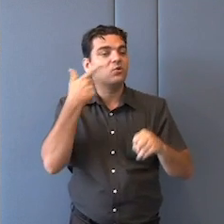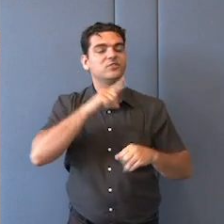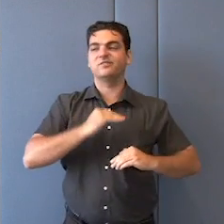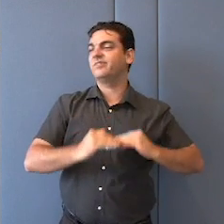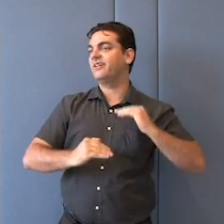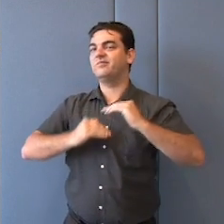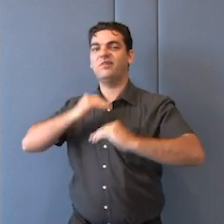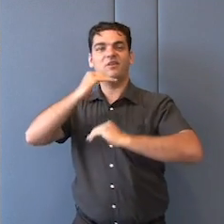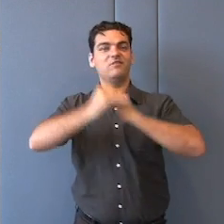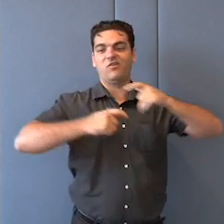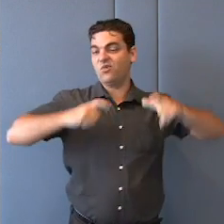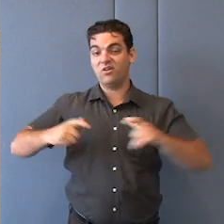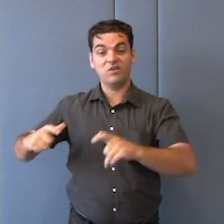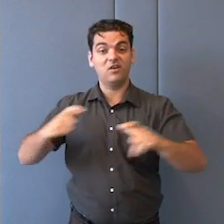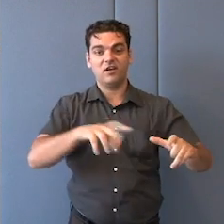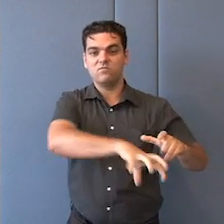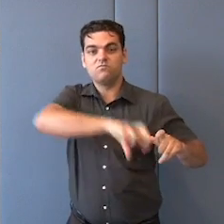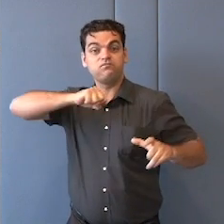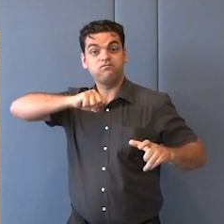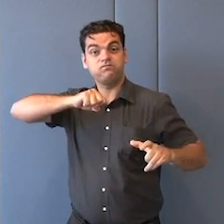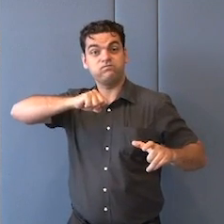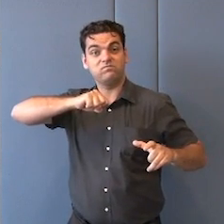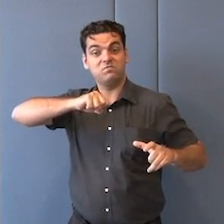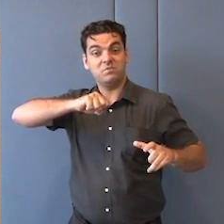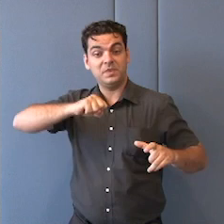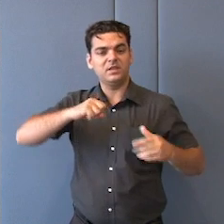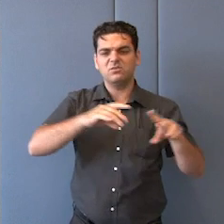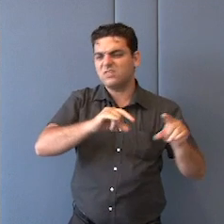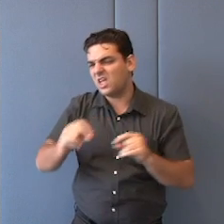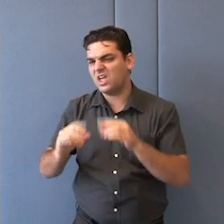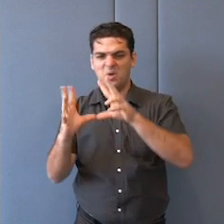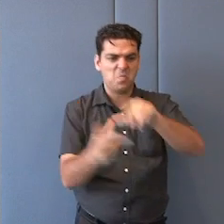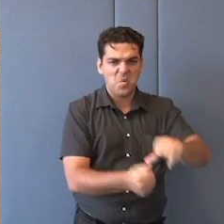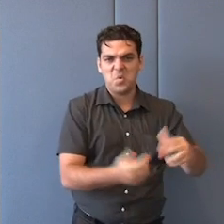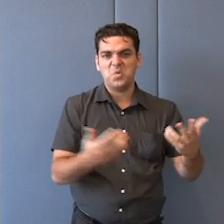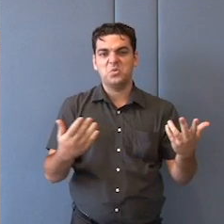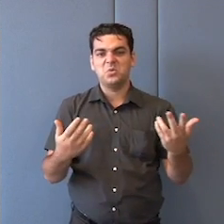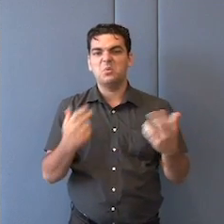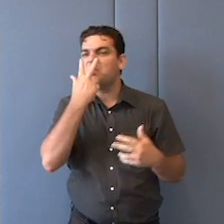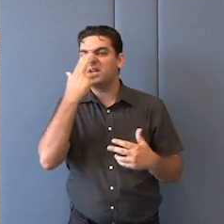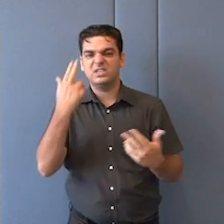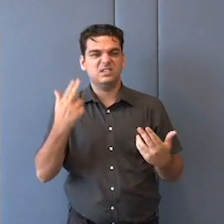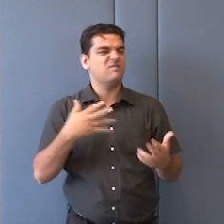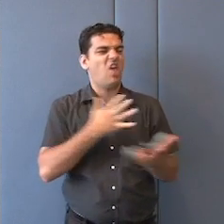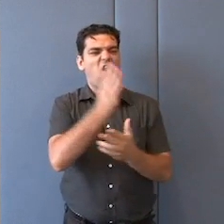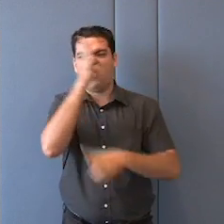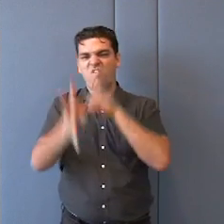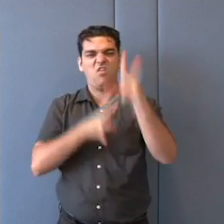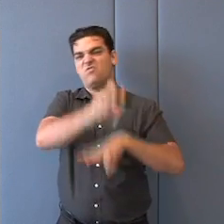geográfico específico. A terra, o mundo, não pode ser um oceano sem fronteiras.